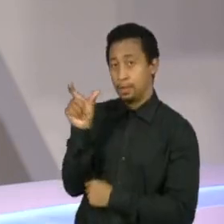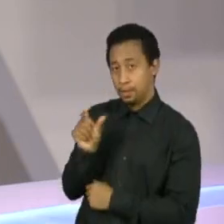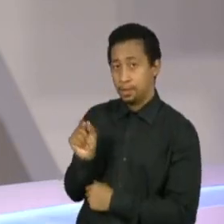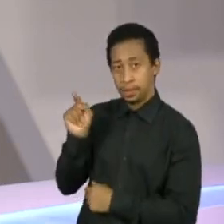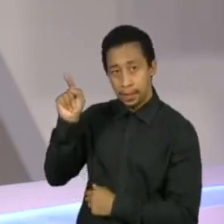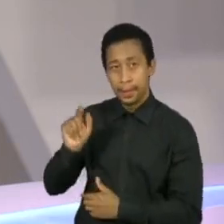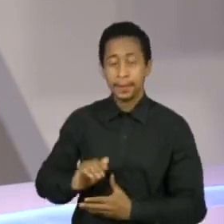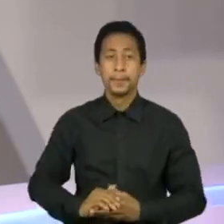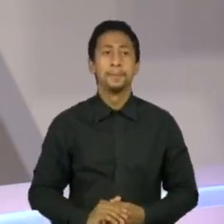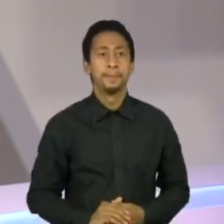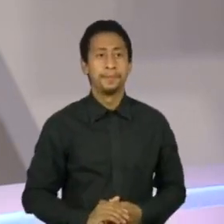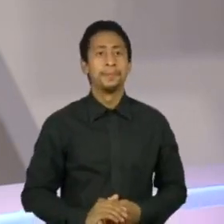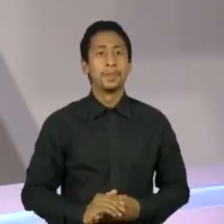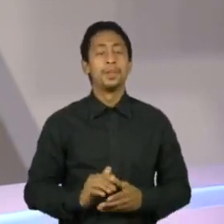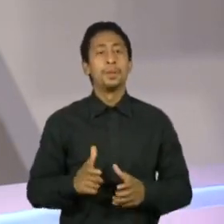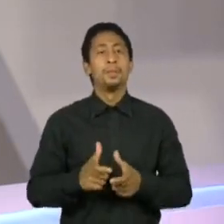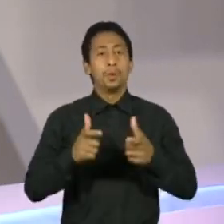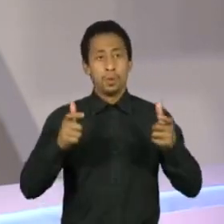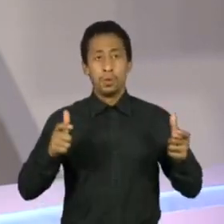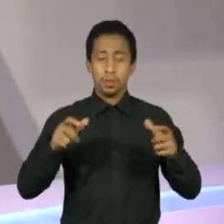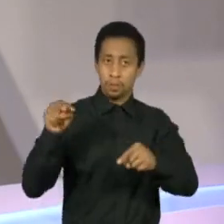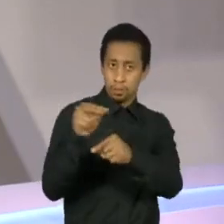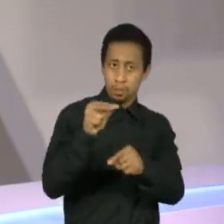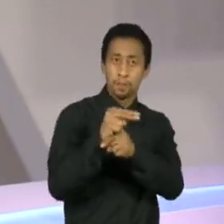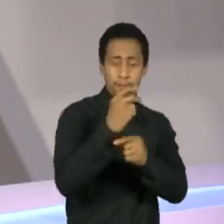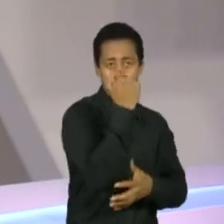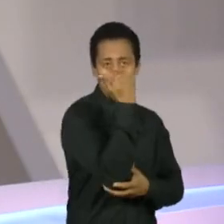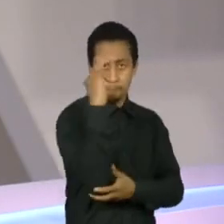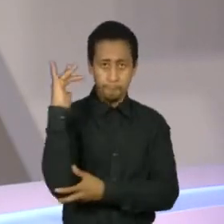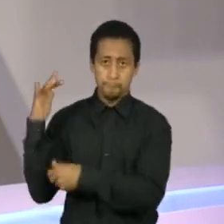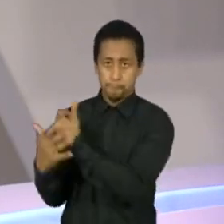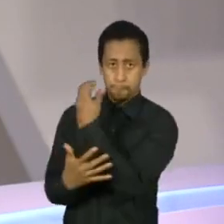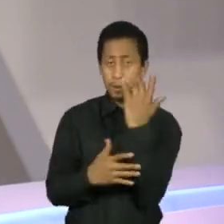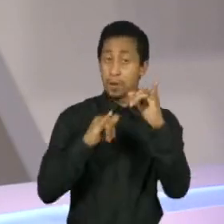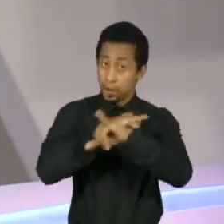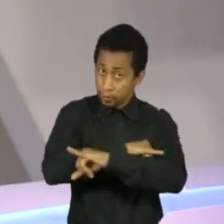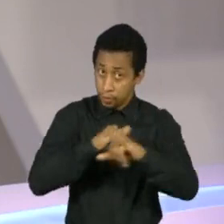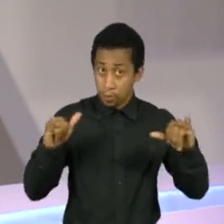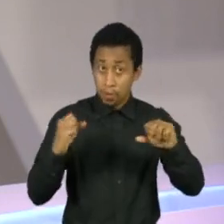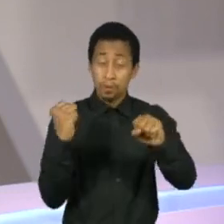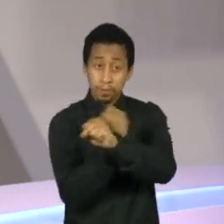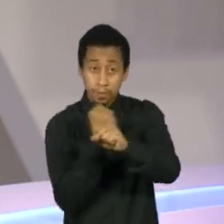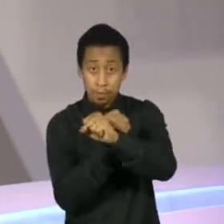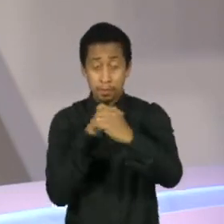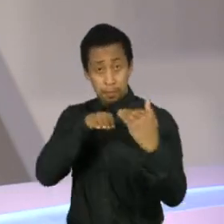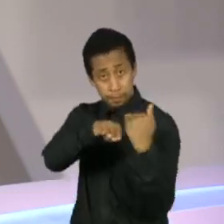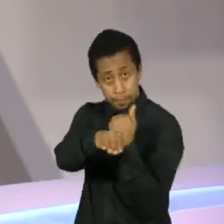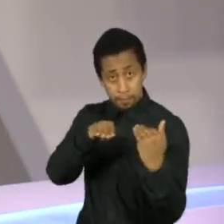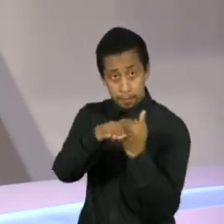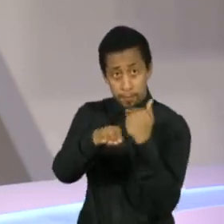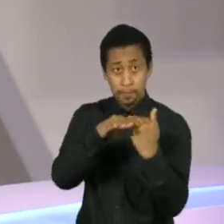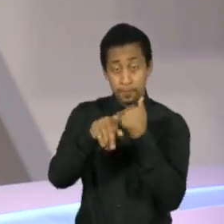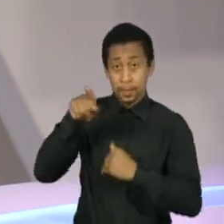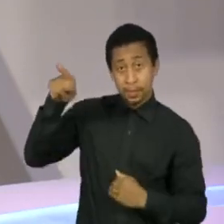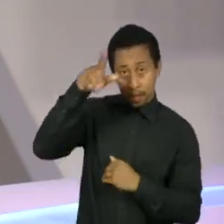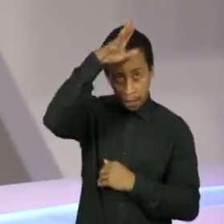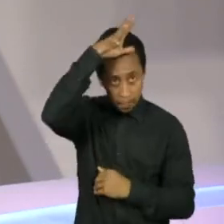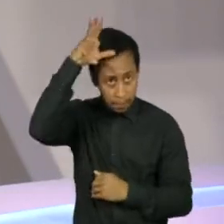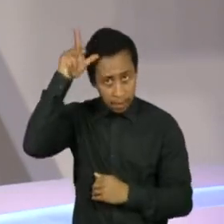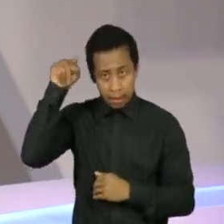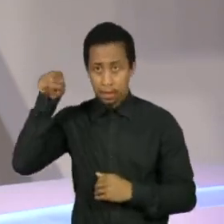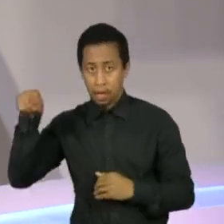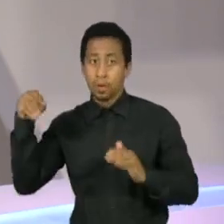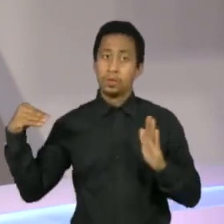Ambientalistas denunciam que o reasfaltamento da BR-319, que liga Manaus a Porto Velho, é uma grande